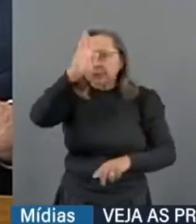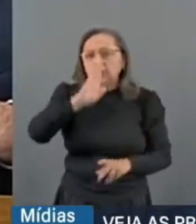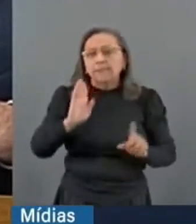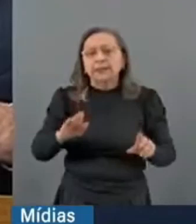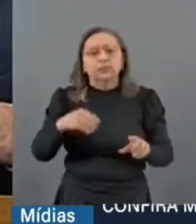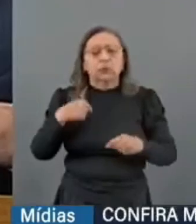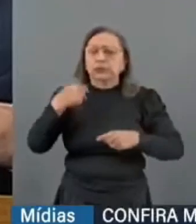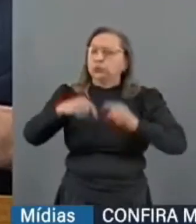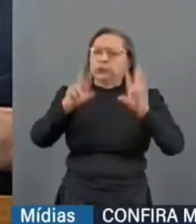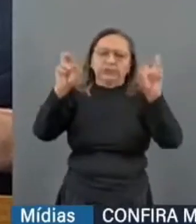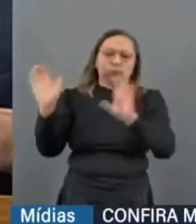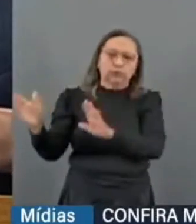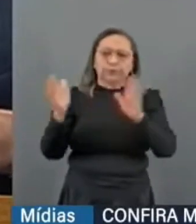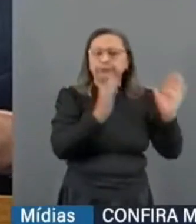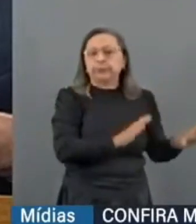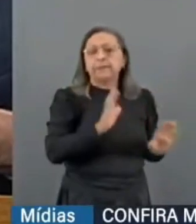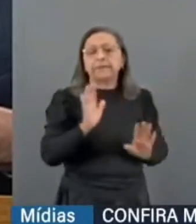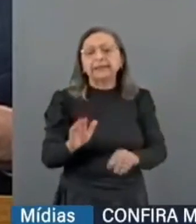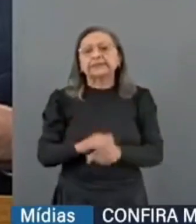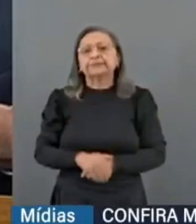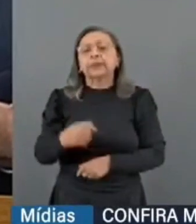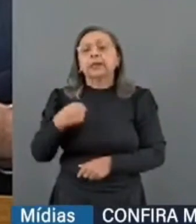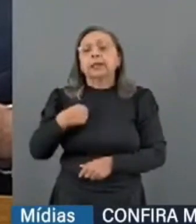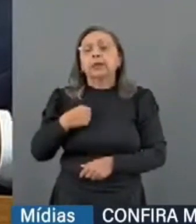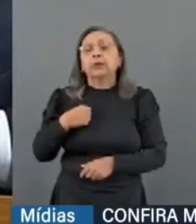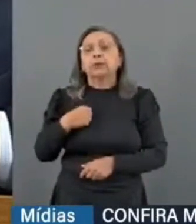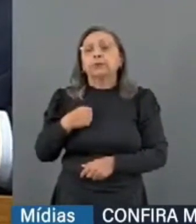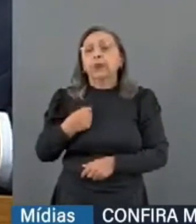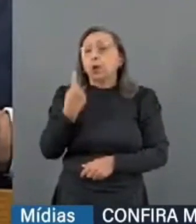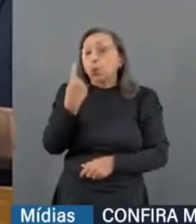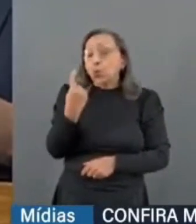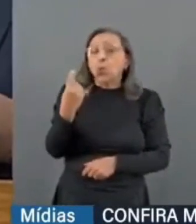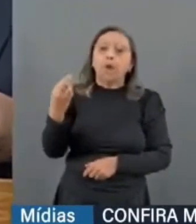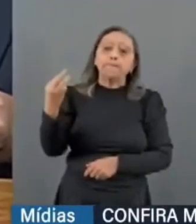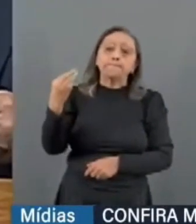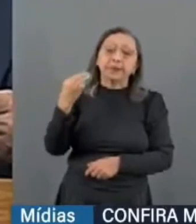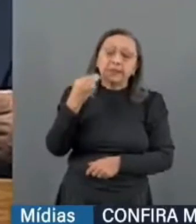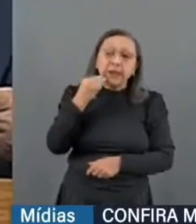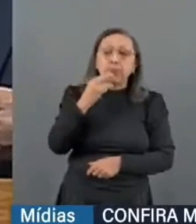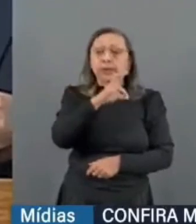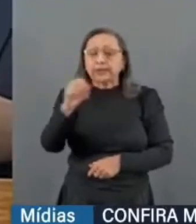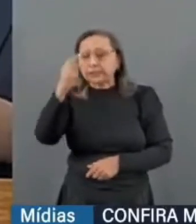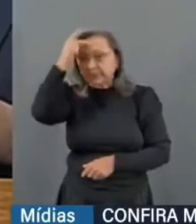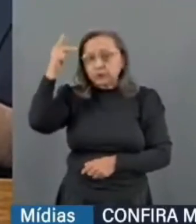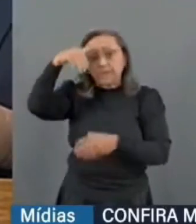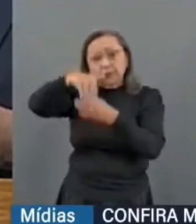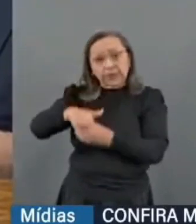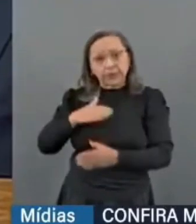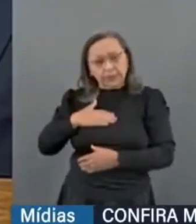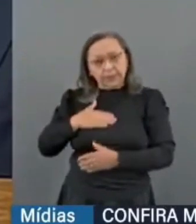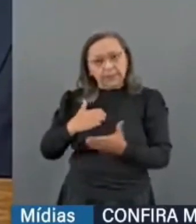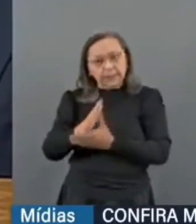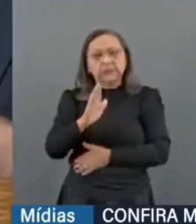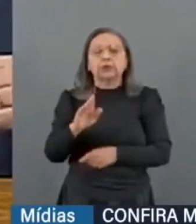discutindo Lava Jato. No entanto, eu fui eleito por um milhão e meio de catarinenses, assim como